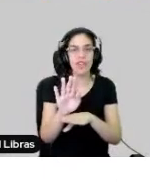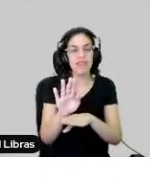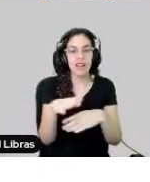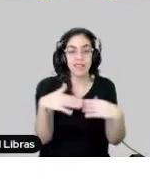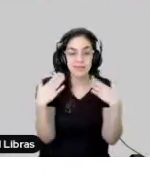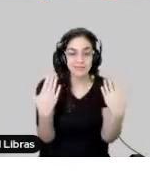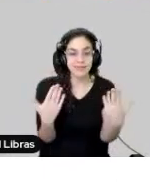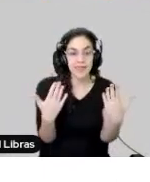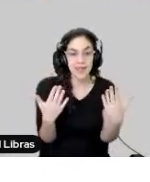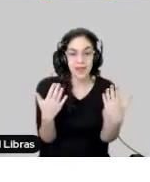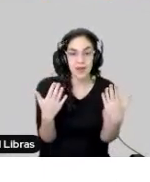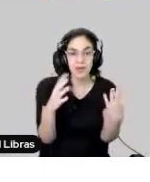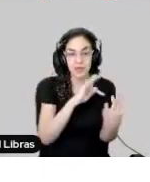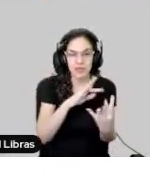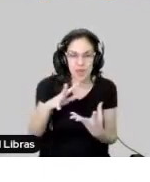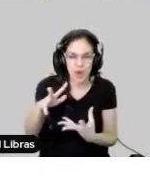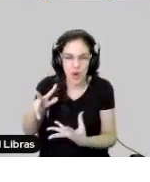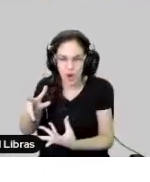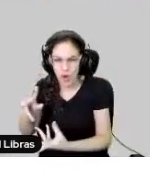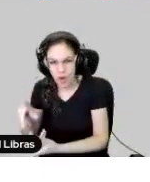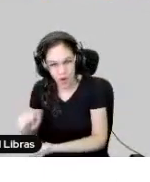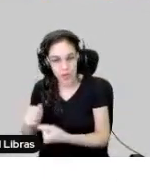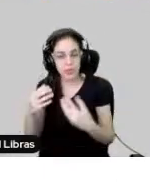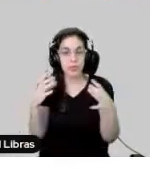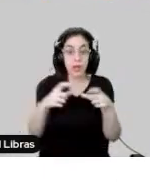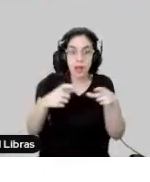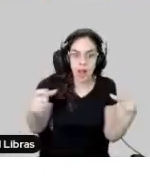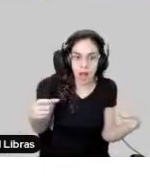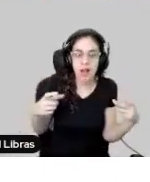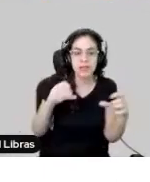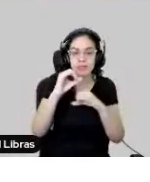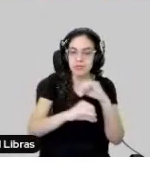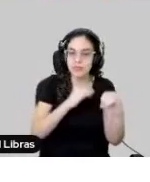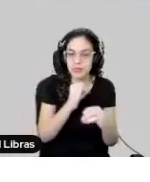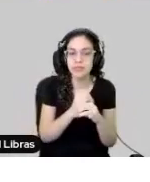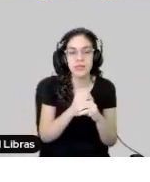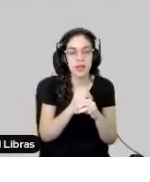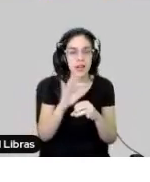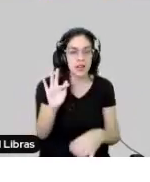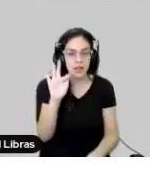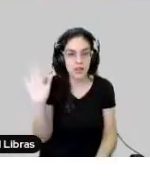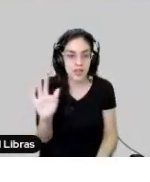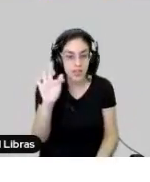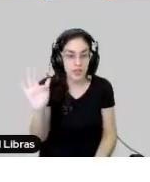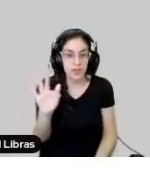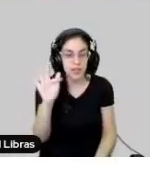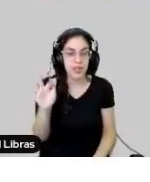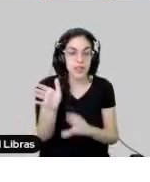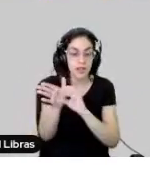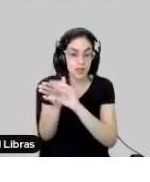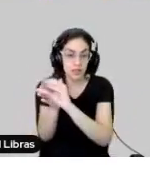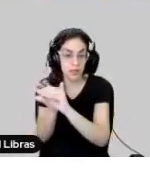ficou um mundo gigantesco, né? Então, a tecnologia, nós, tecnologia Uninove e tecnologia Google,